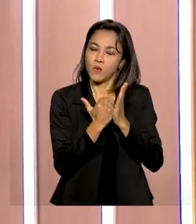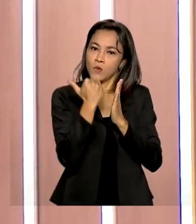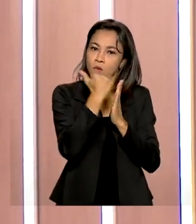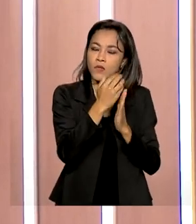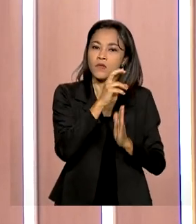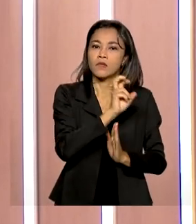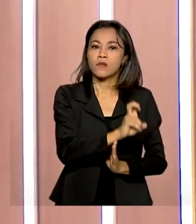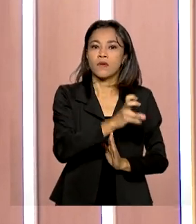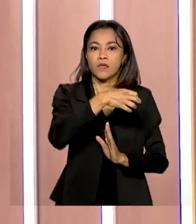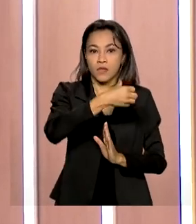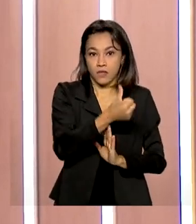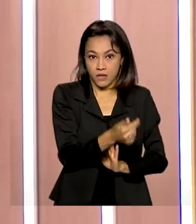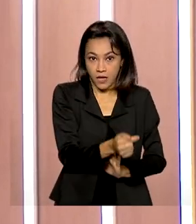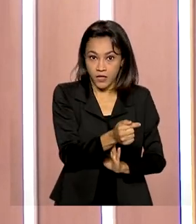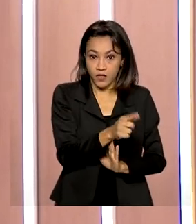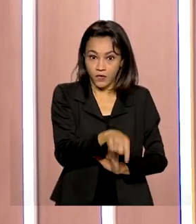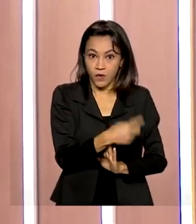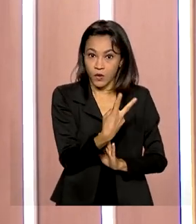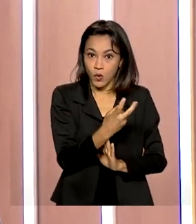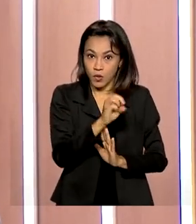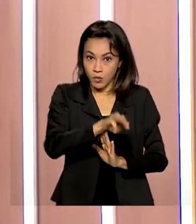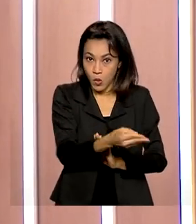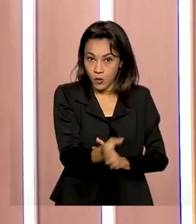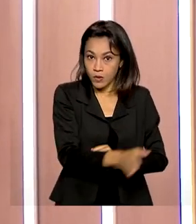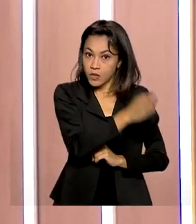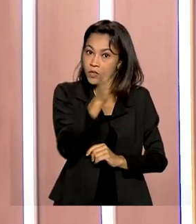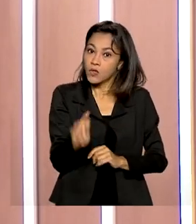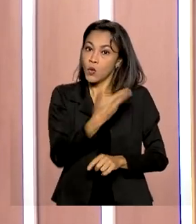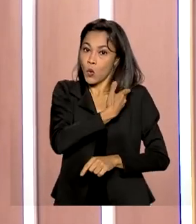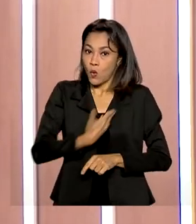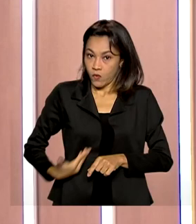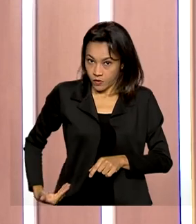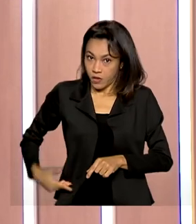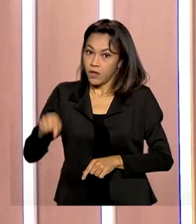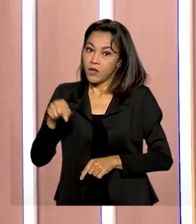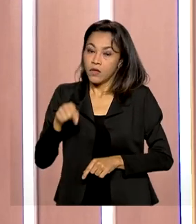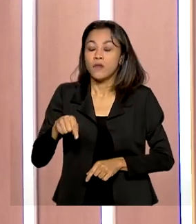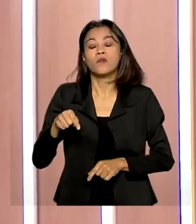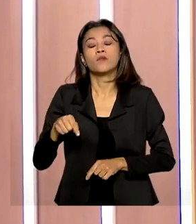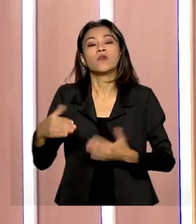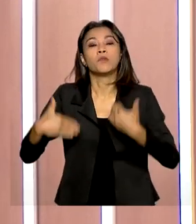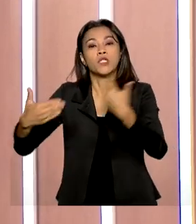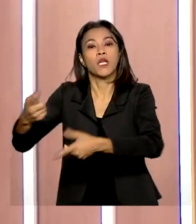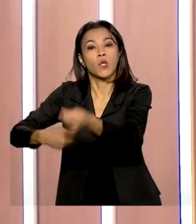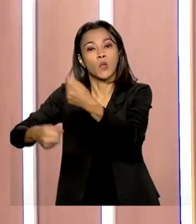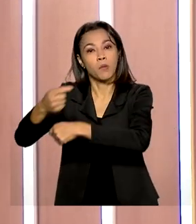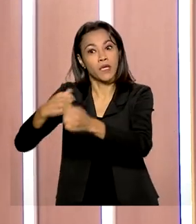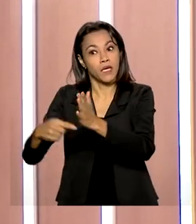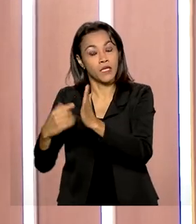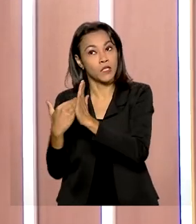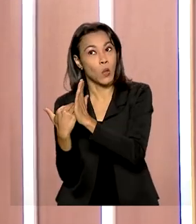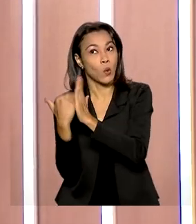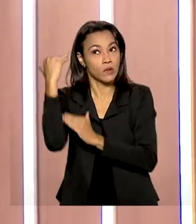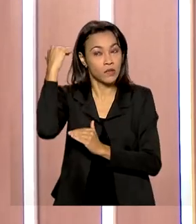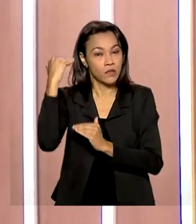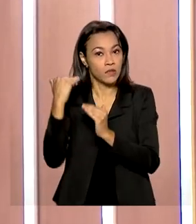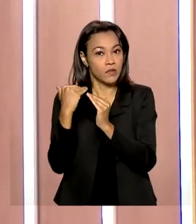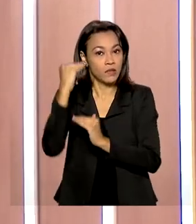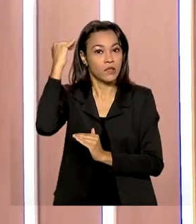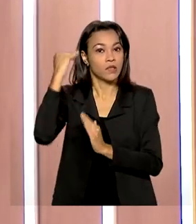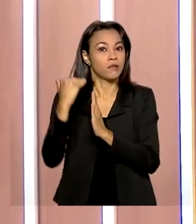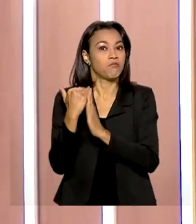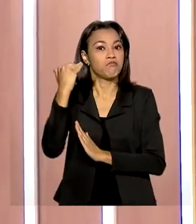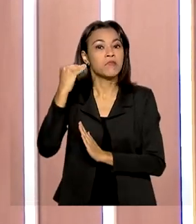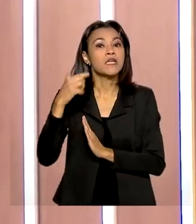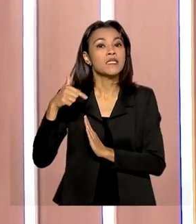57,2 bilhões. Já o governo, pelo Ministério da Economia, tem uma expectativa de que esse superávit chegue a cerca de